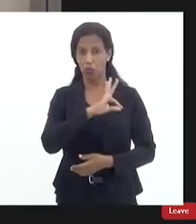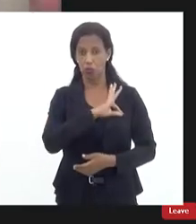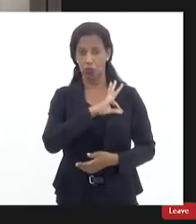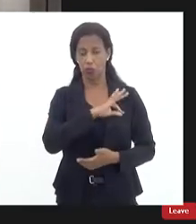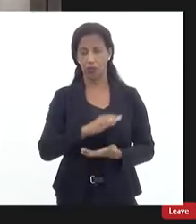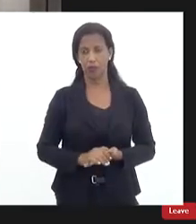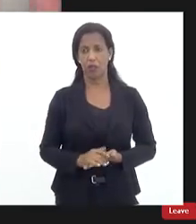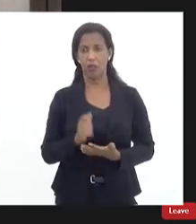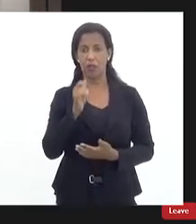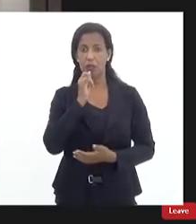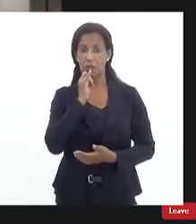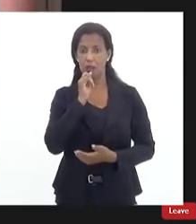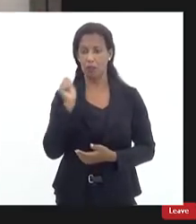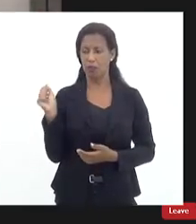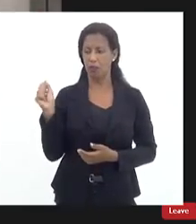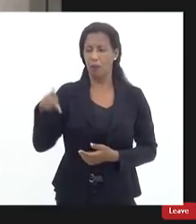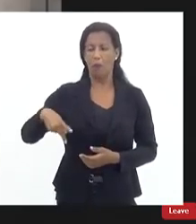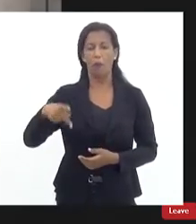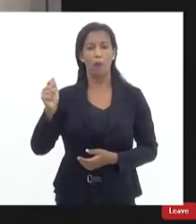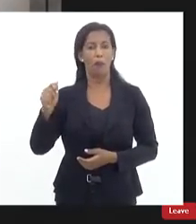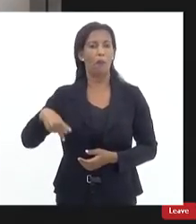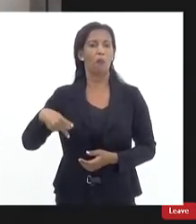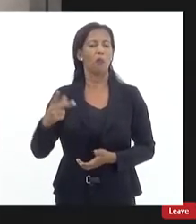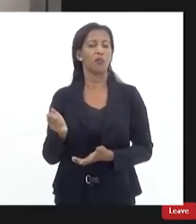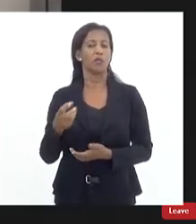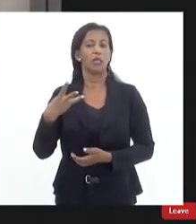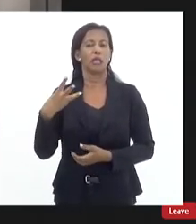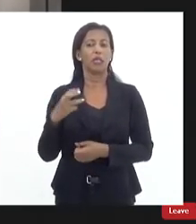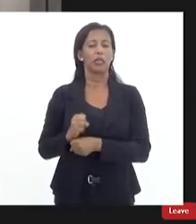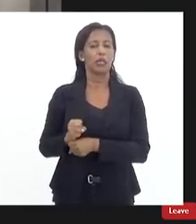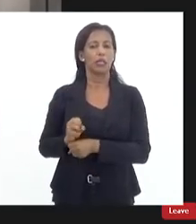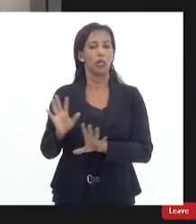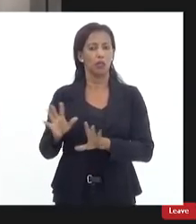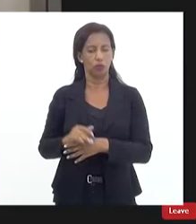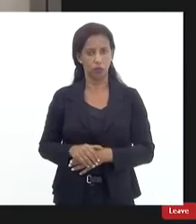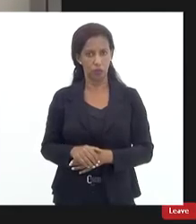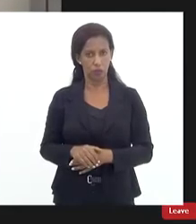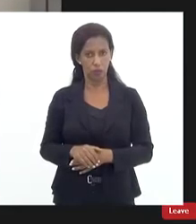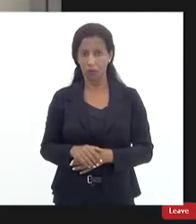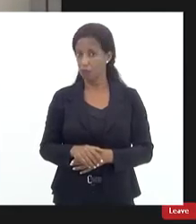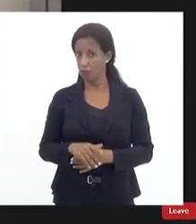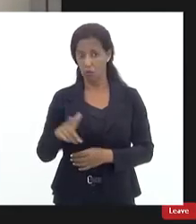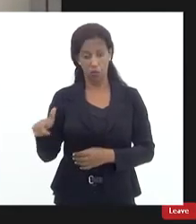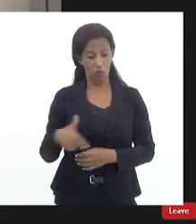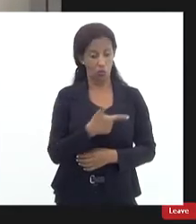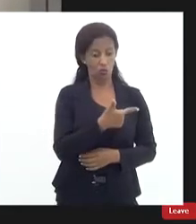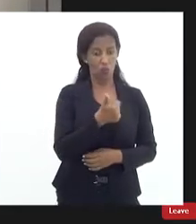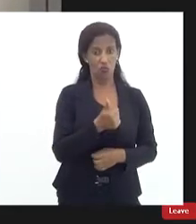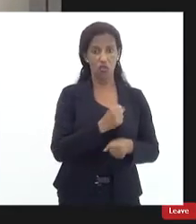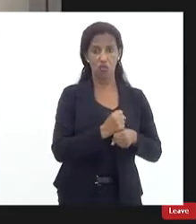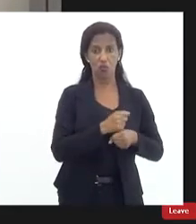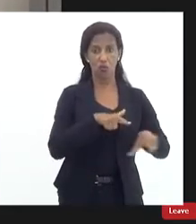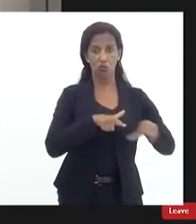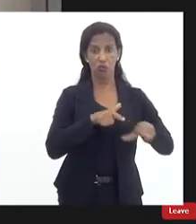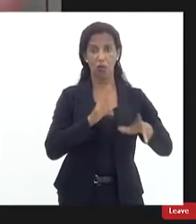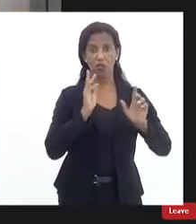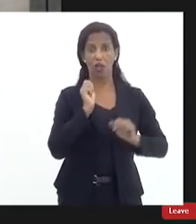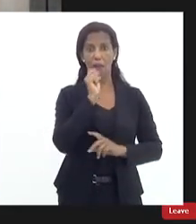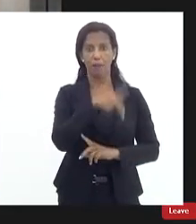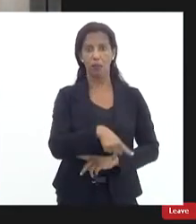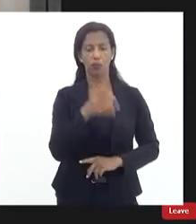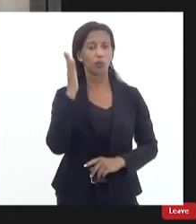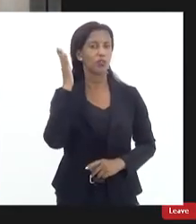aposenta com 30 anos vamos dar um exemplo se aposenta com 22 ele para de trabalhar tá com 21 22 anos ele para de porque ele